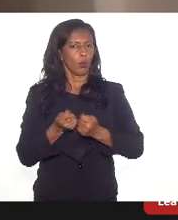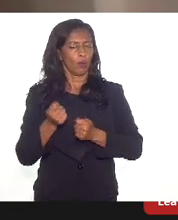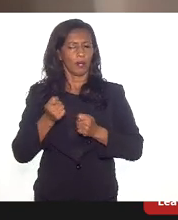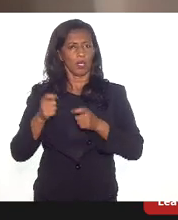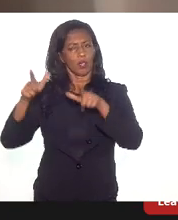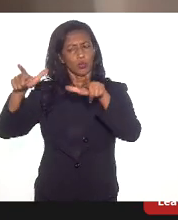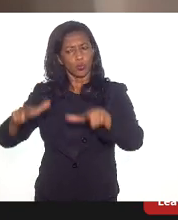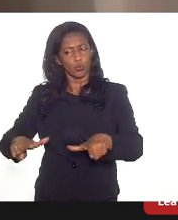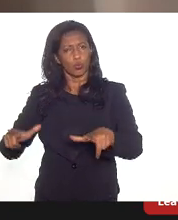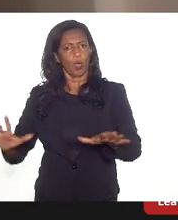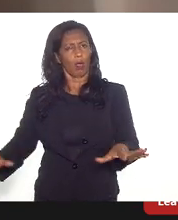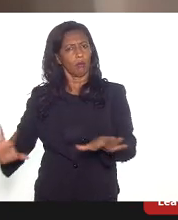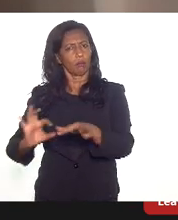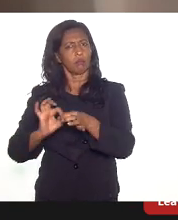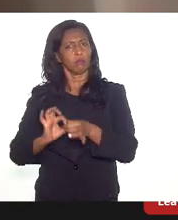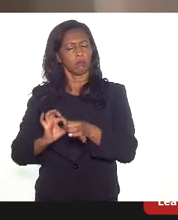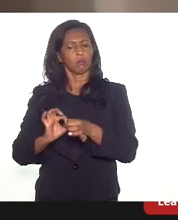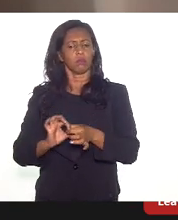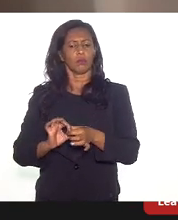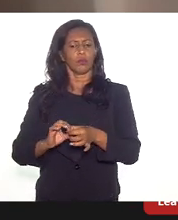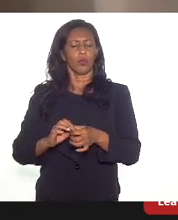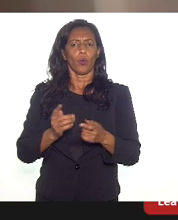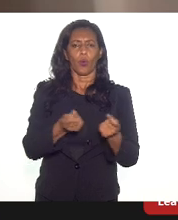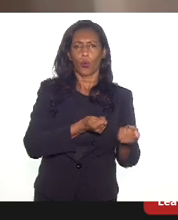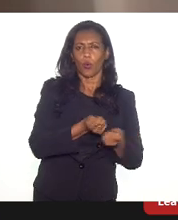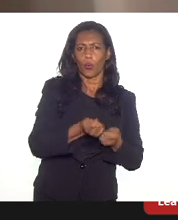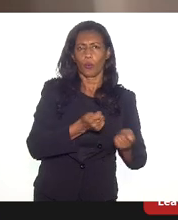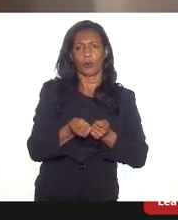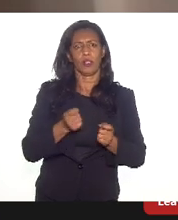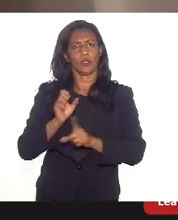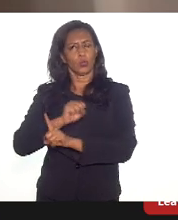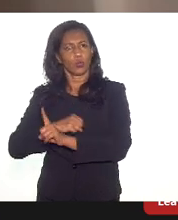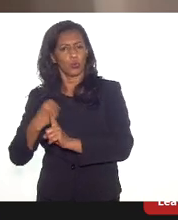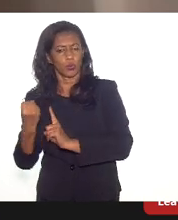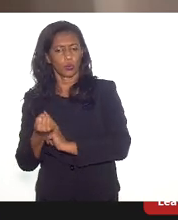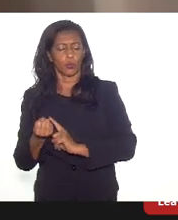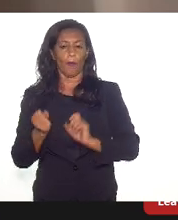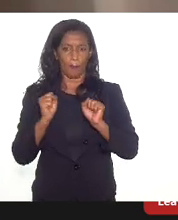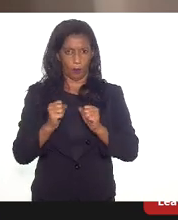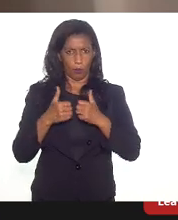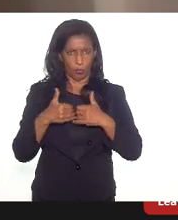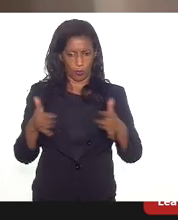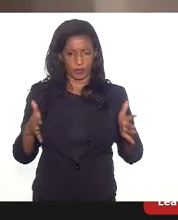território integrado do ponto de vista social, econômico. Pode ir, Maria.